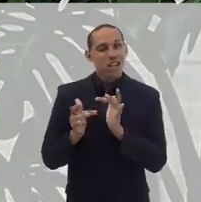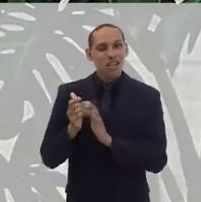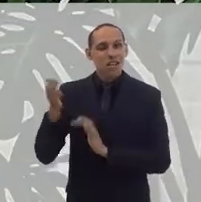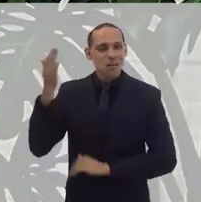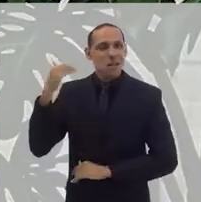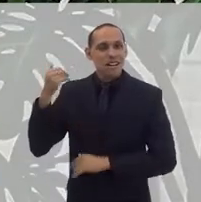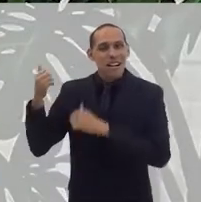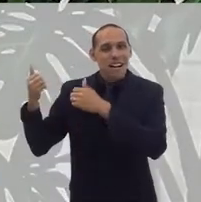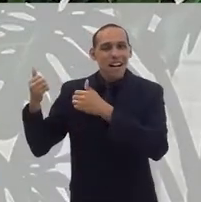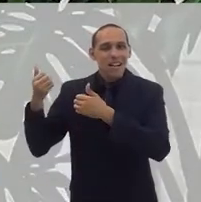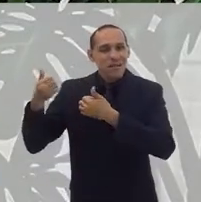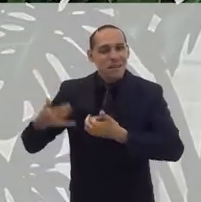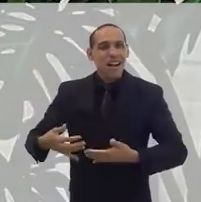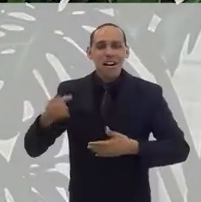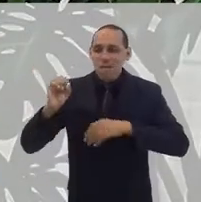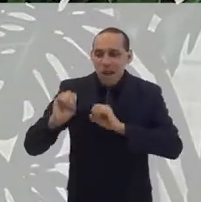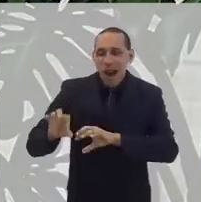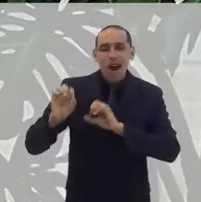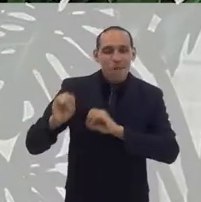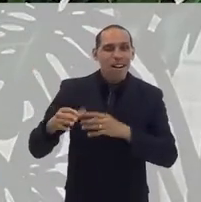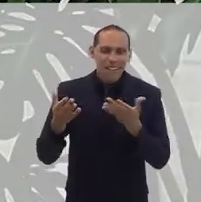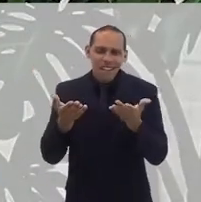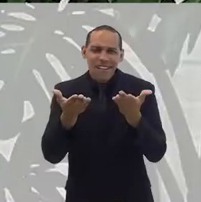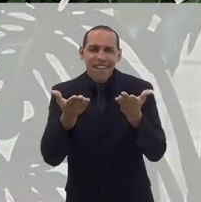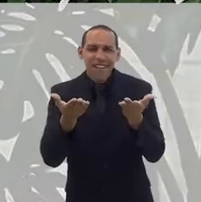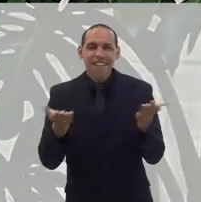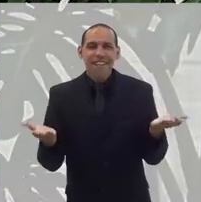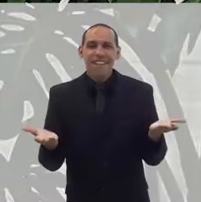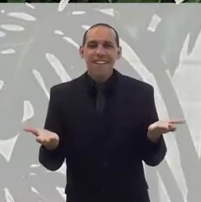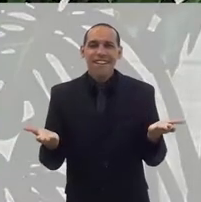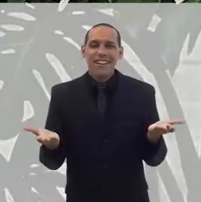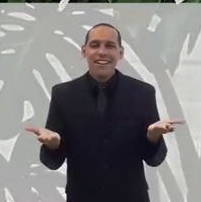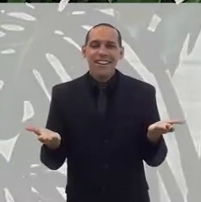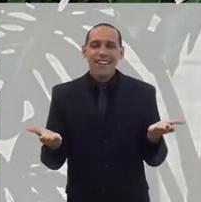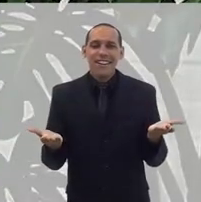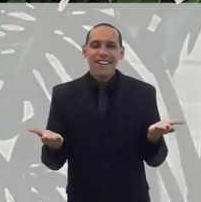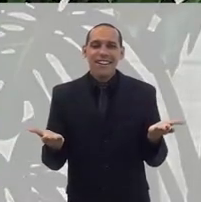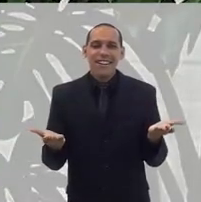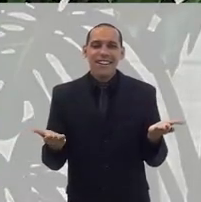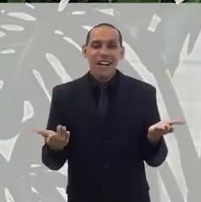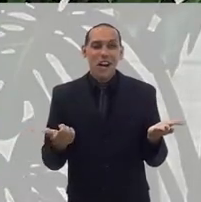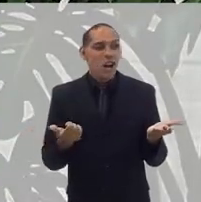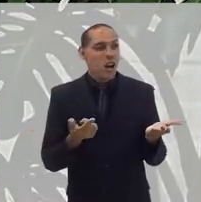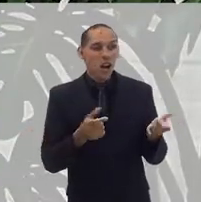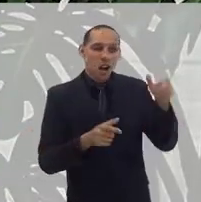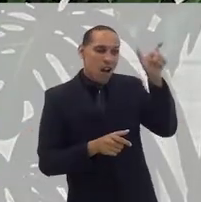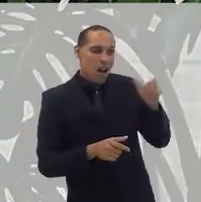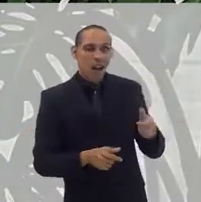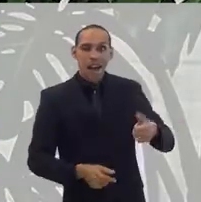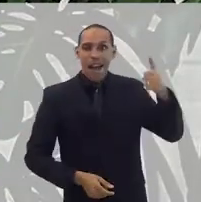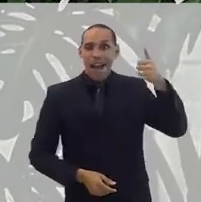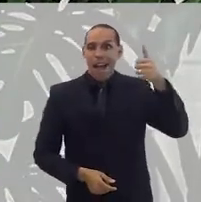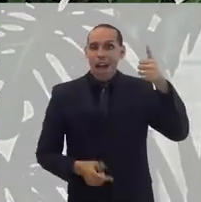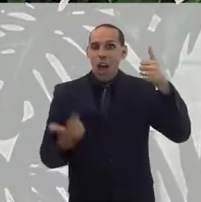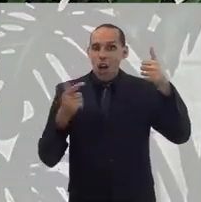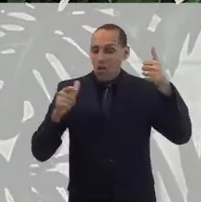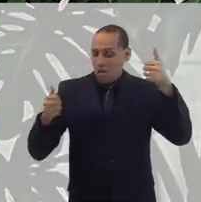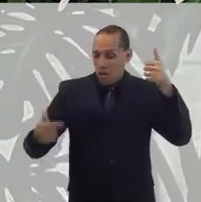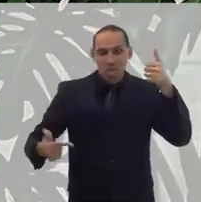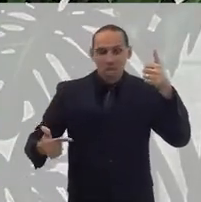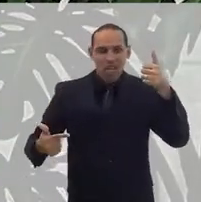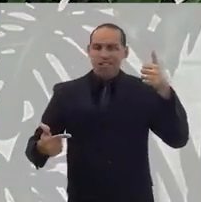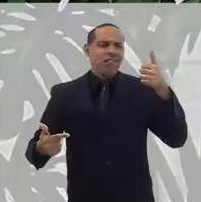Jesus pregava, que era isso, exatamente isso. Não privilegiar ninguém, olhar